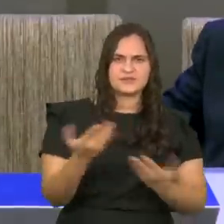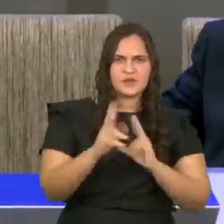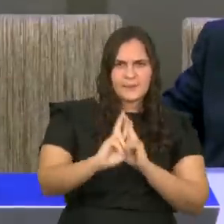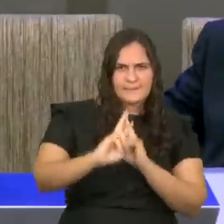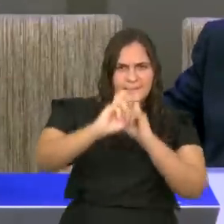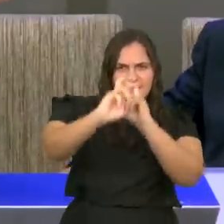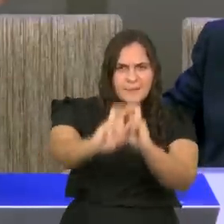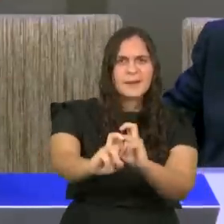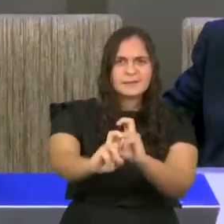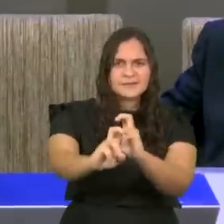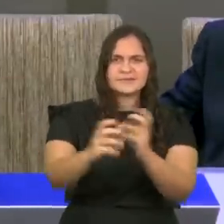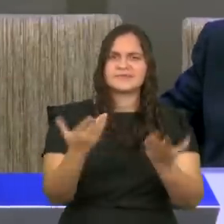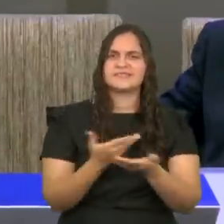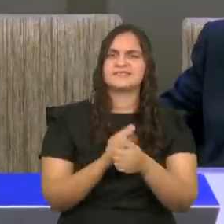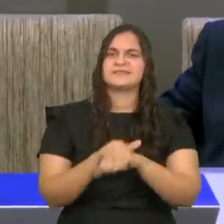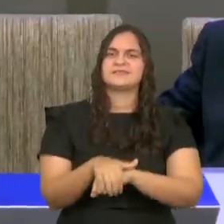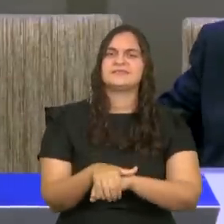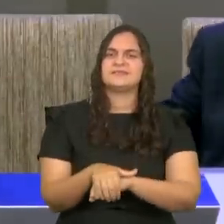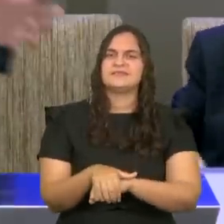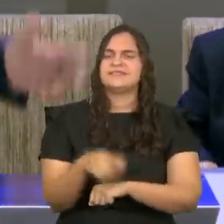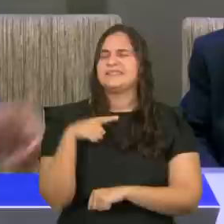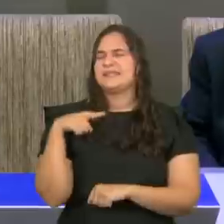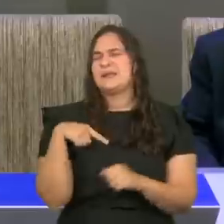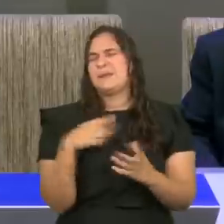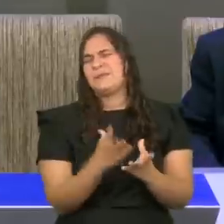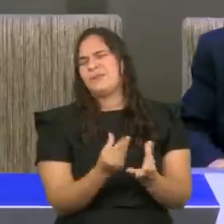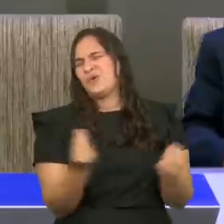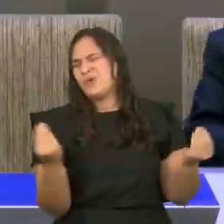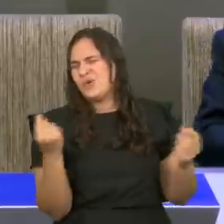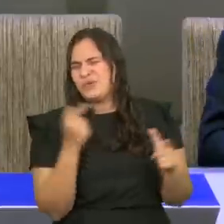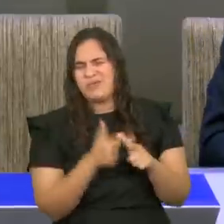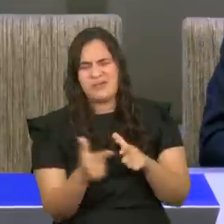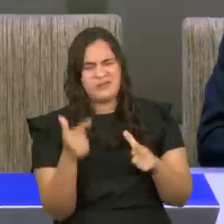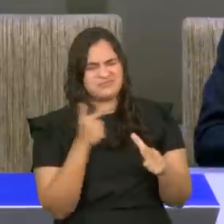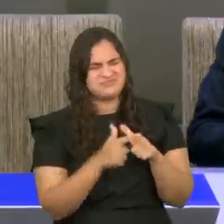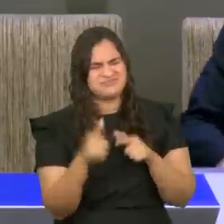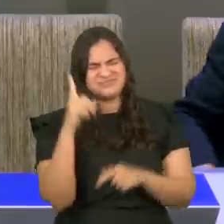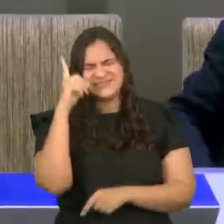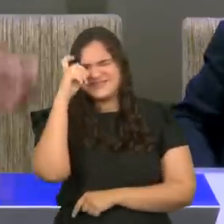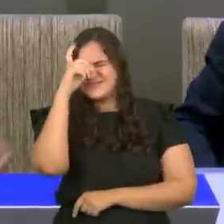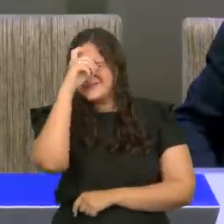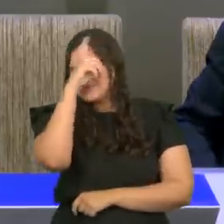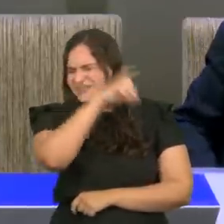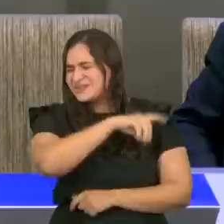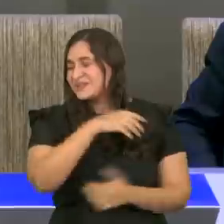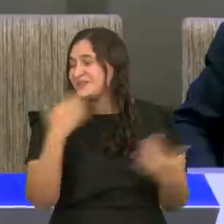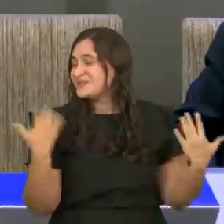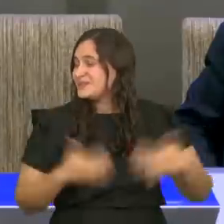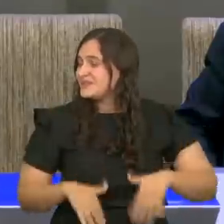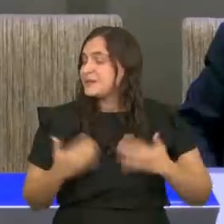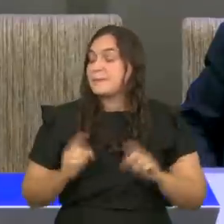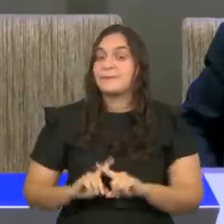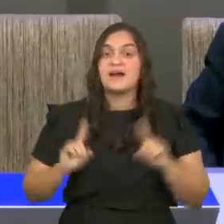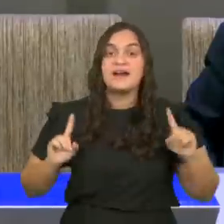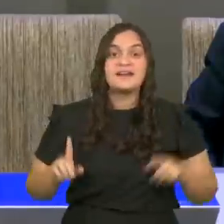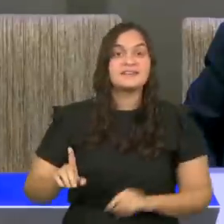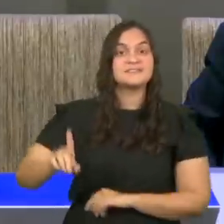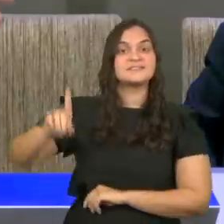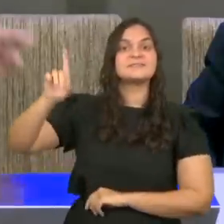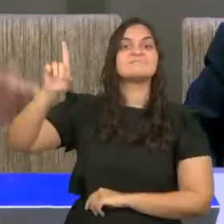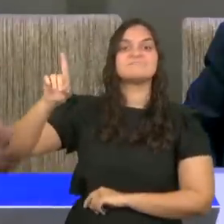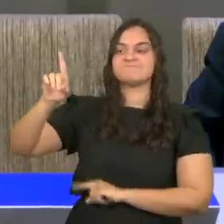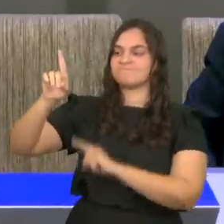por muitas dificuldades, muitos intempéries, mas Deus que